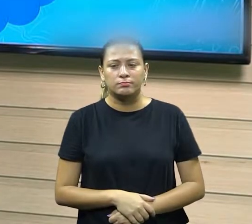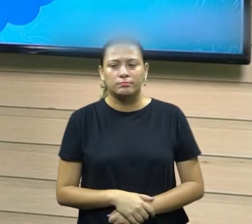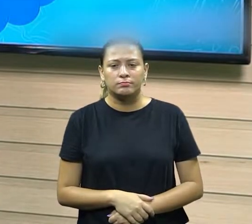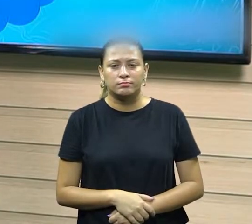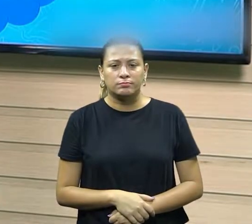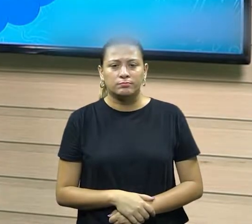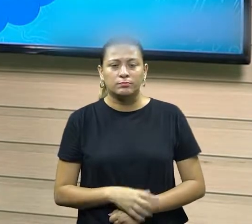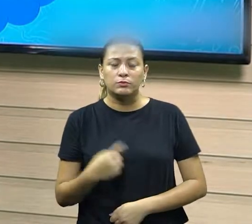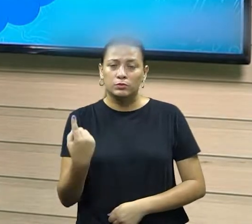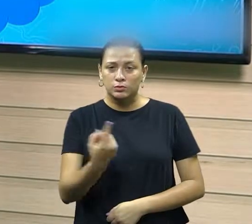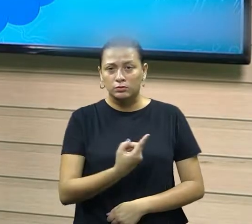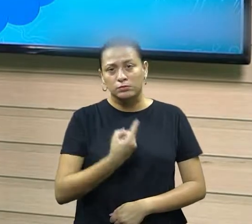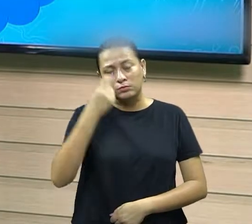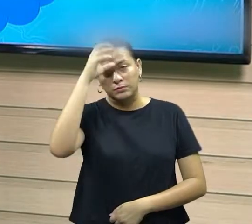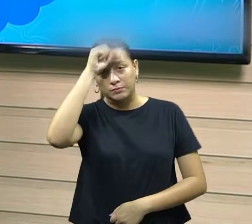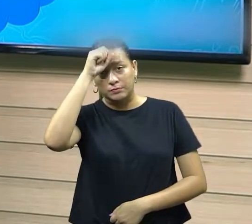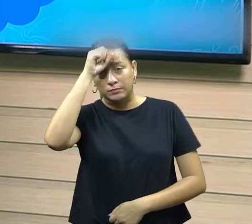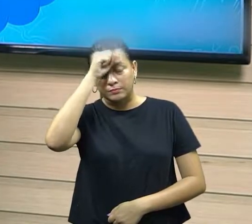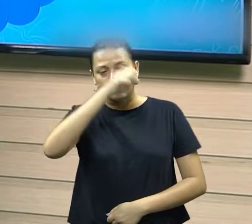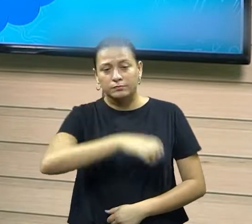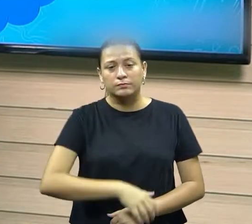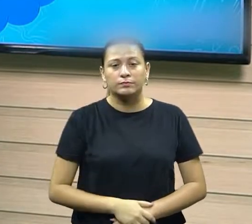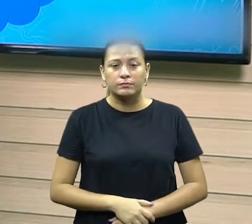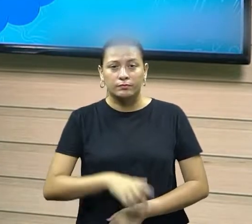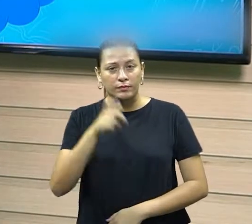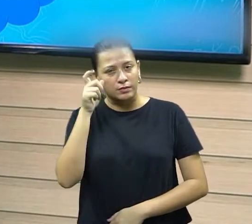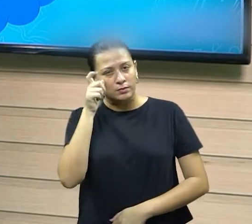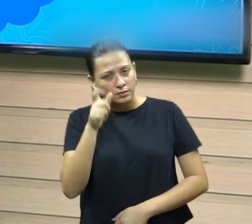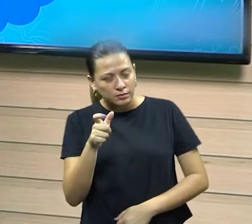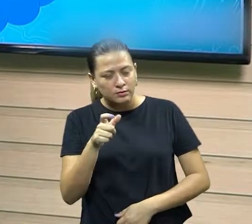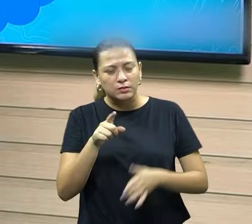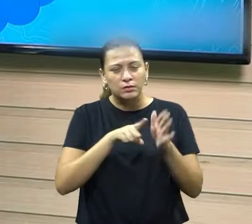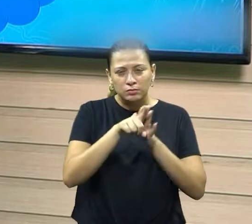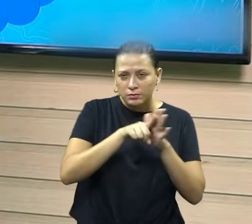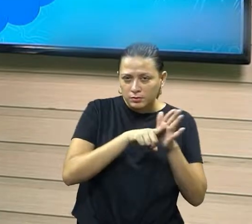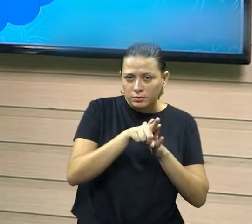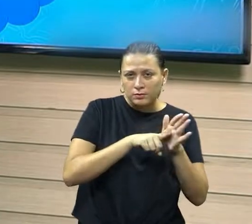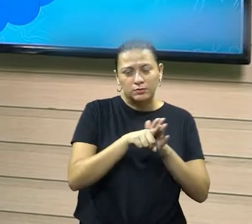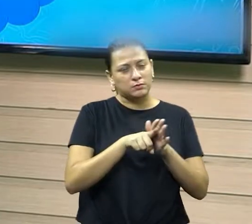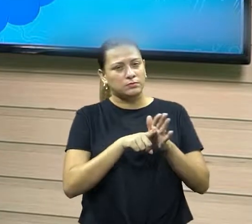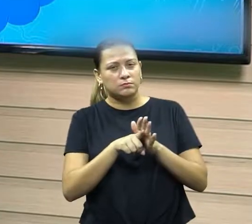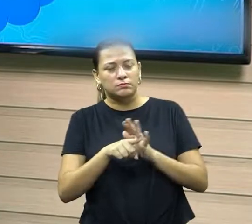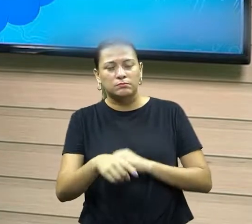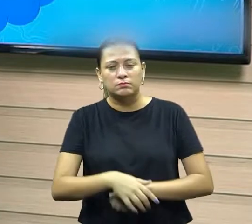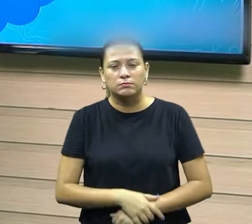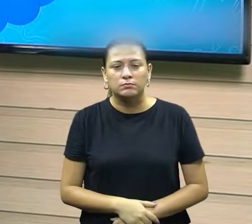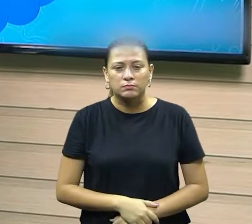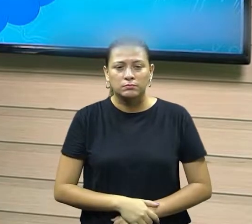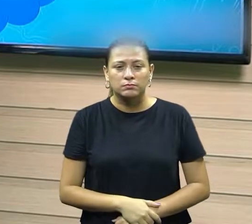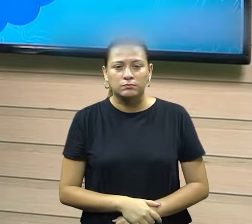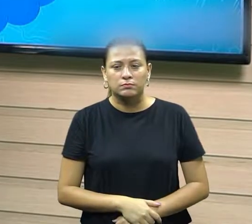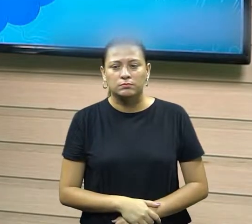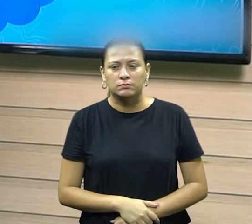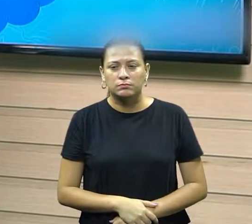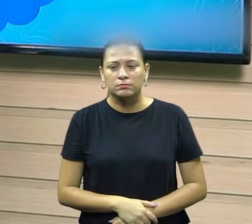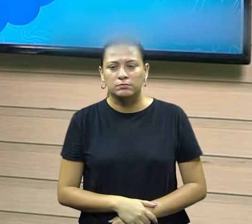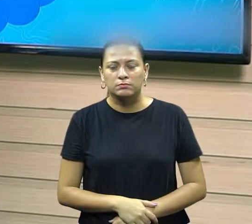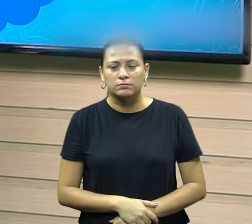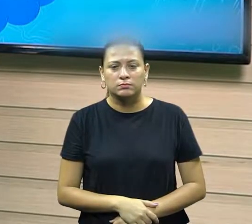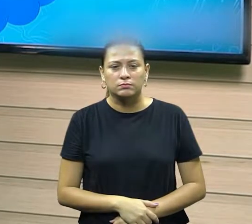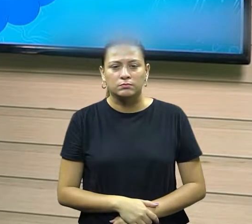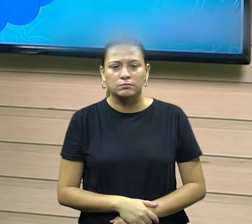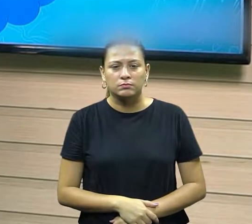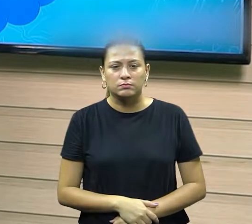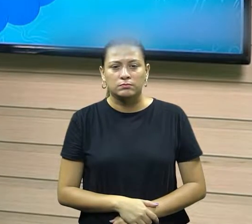enriquecer, mais do que nós aprendemos. então é interessante que se busque um pouco mais, né, que vai a fundo mais e procurar